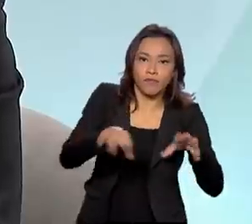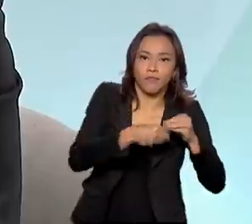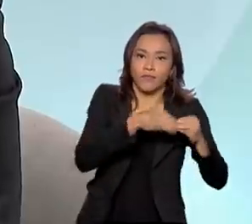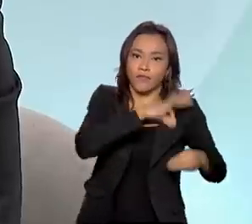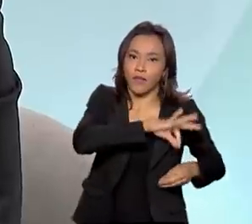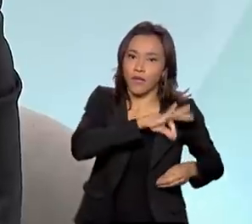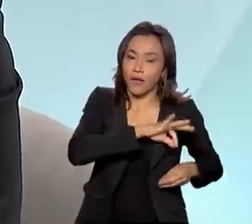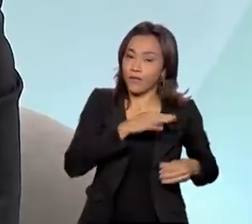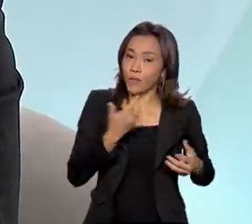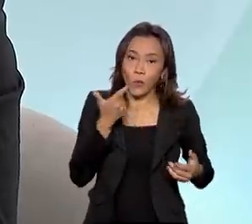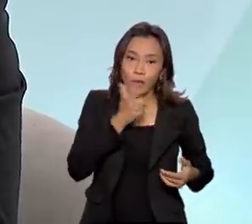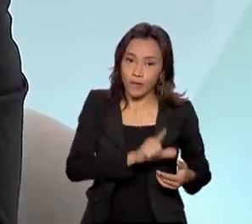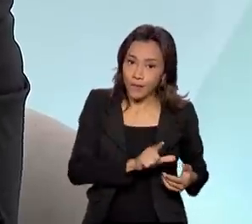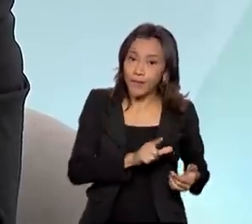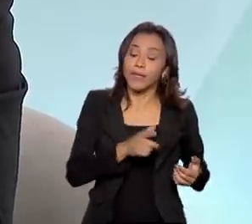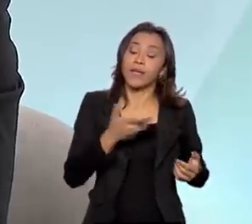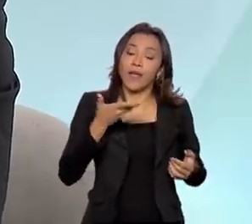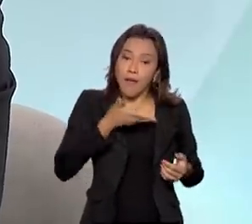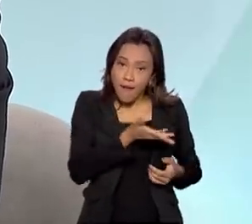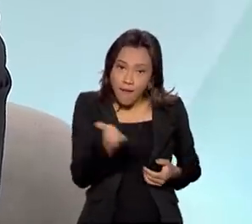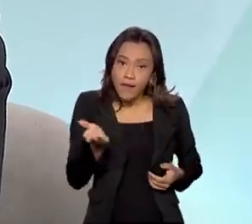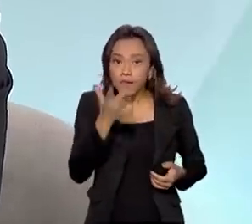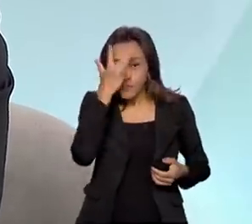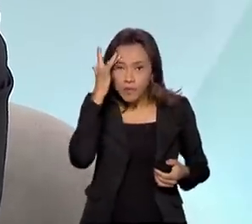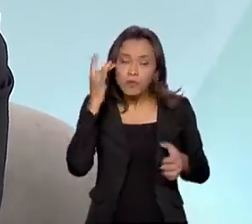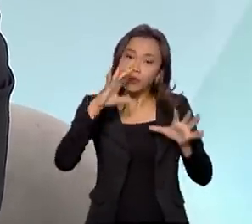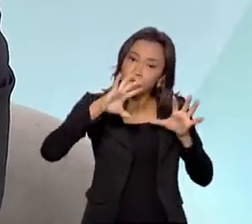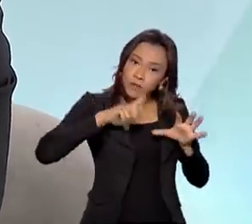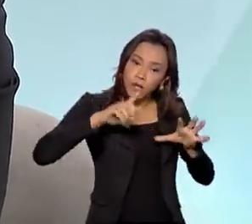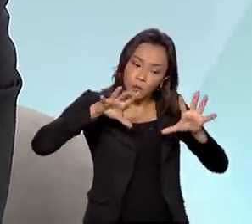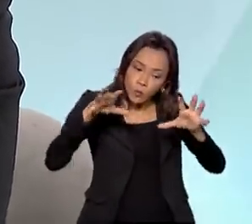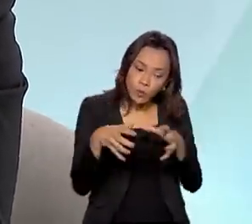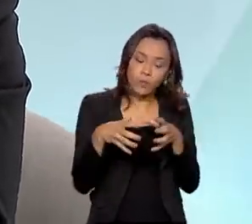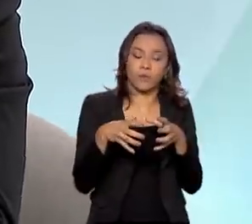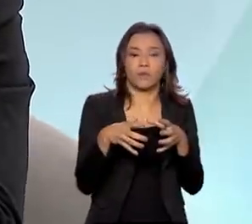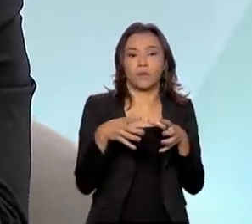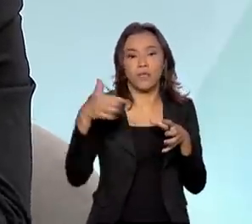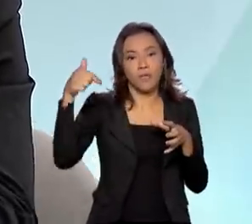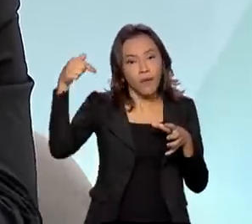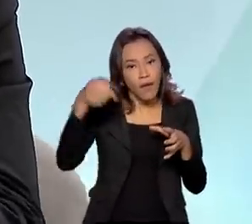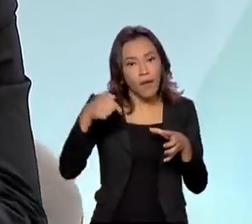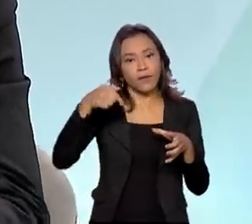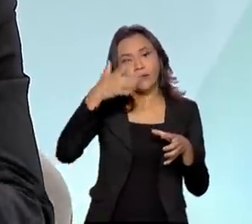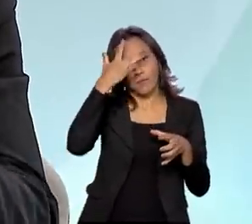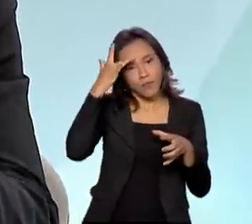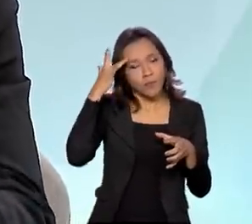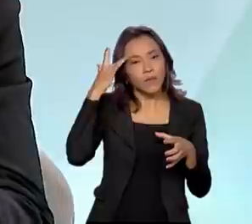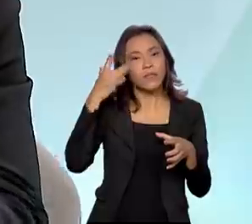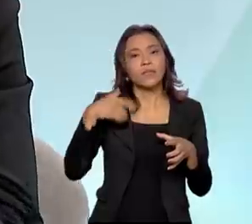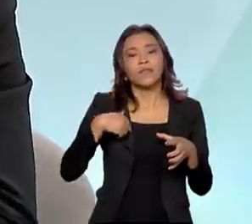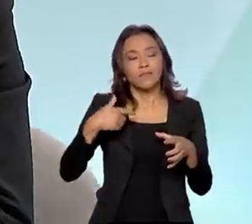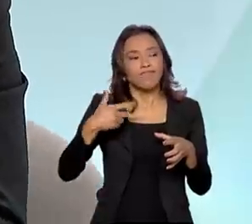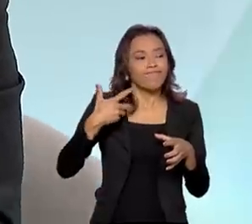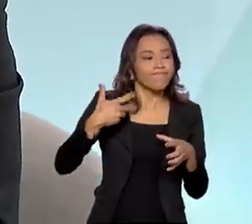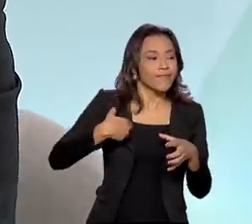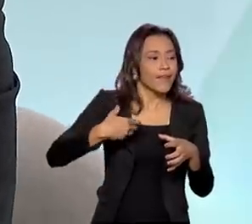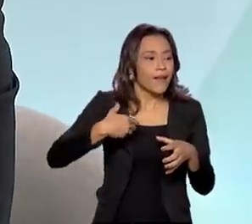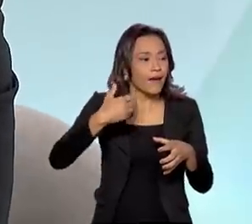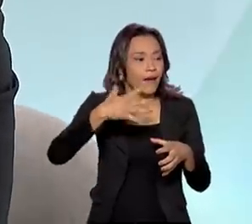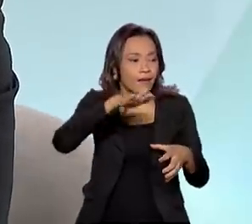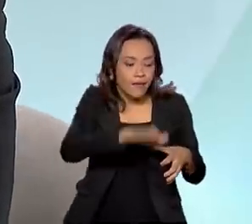Mas essas pessoas, muitas vezes, elas fazem parte de tecido social. Então, elas têm, muitas vezes, como deixar a criança